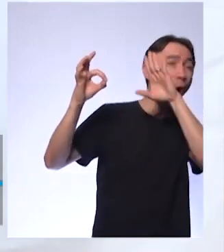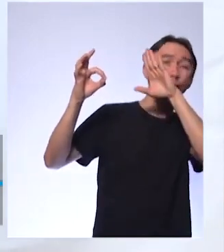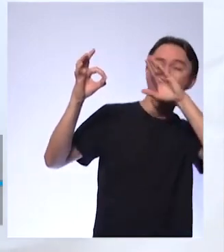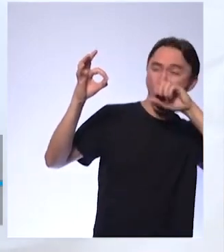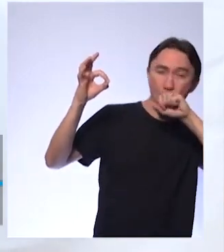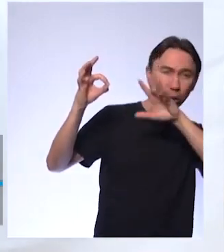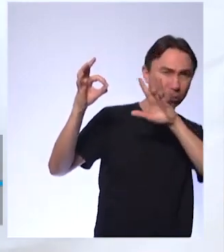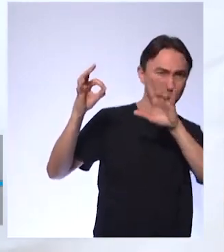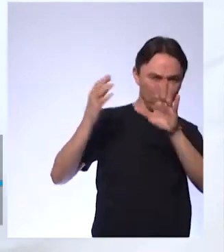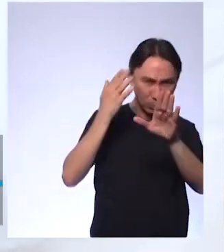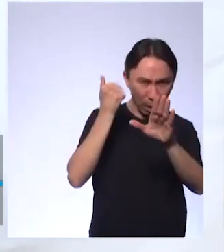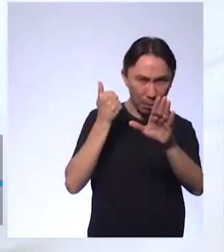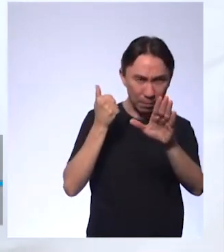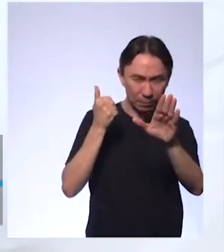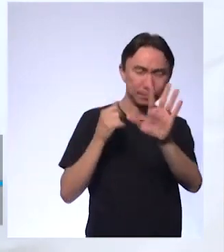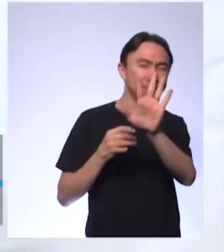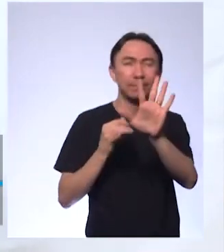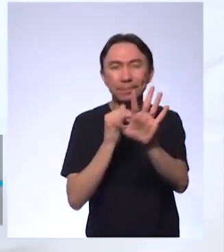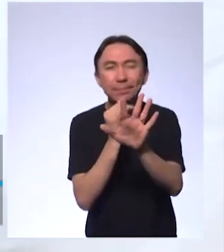ideia para você.